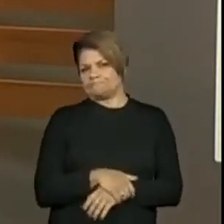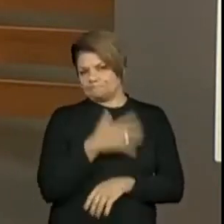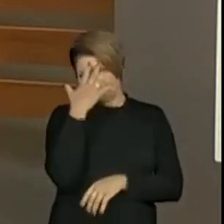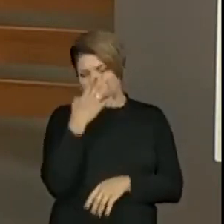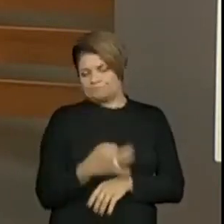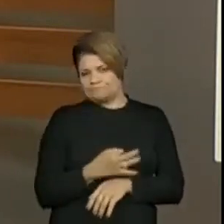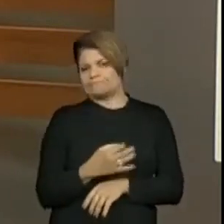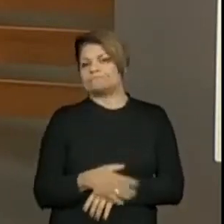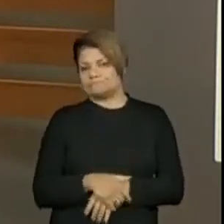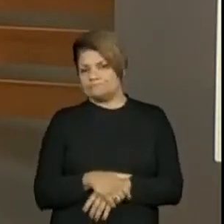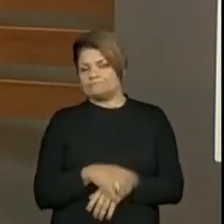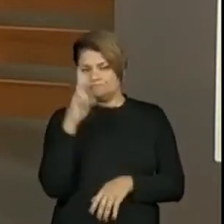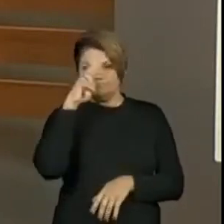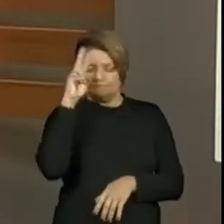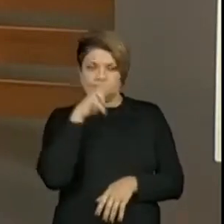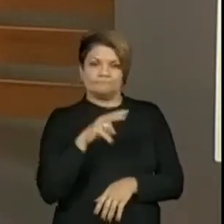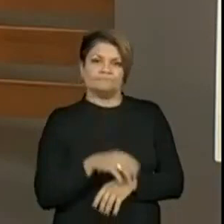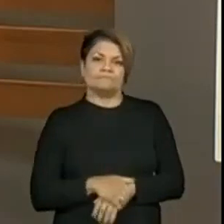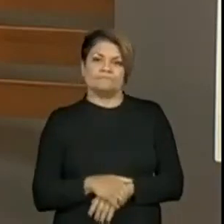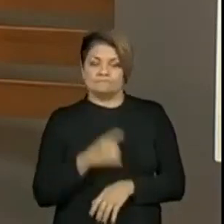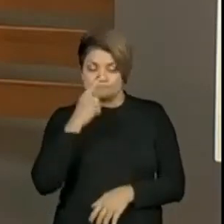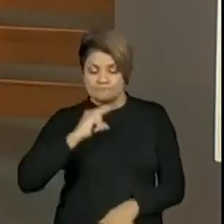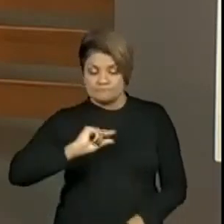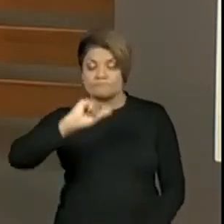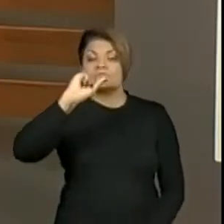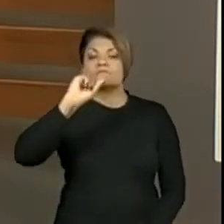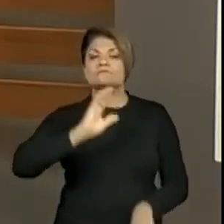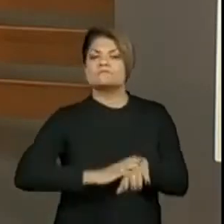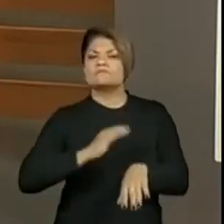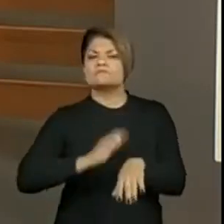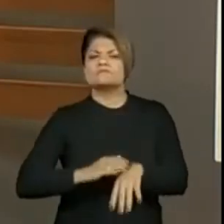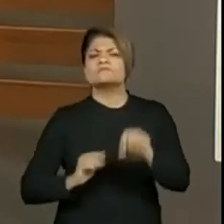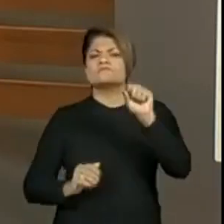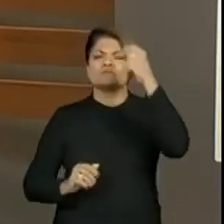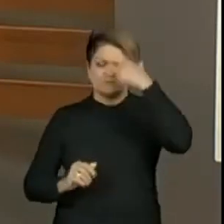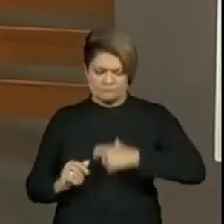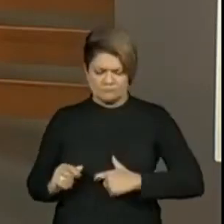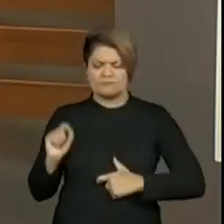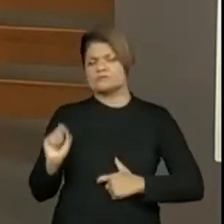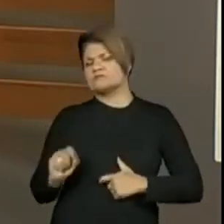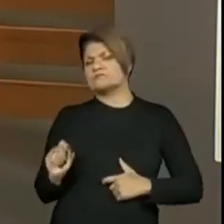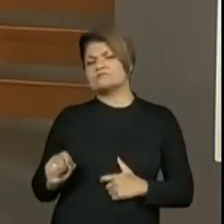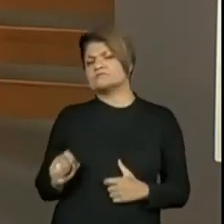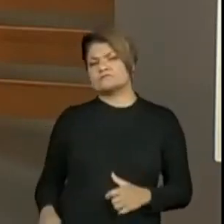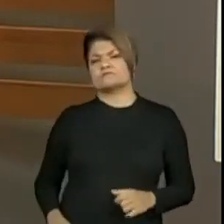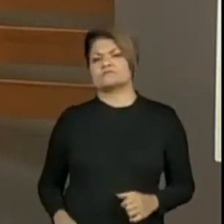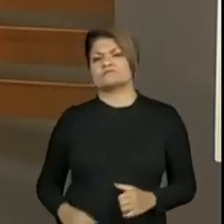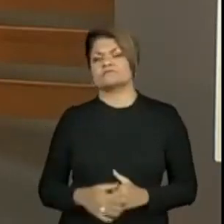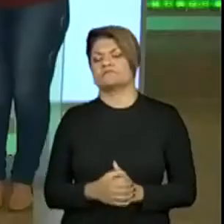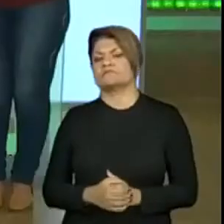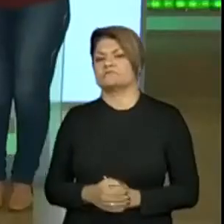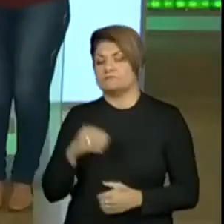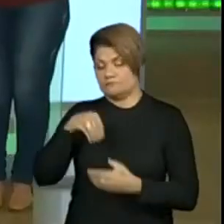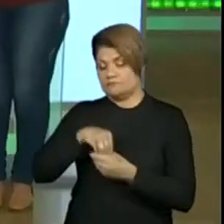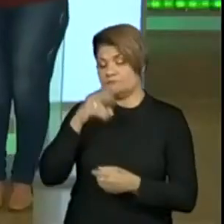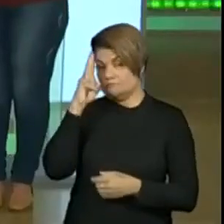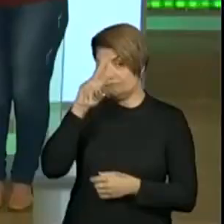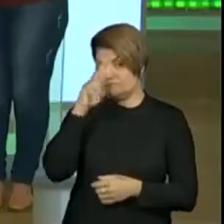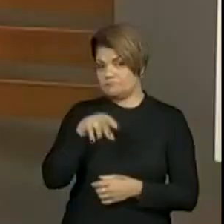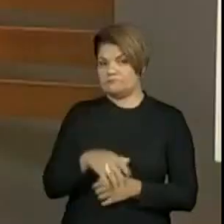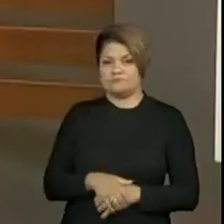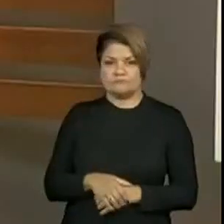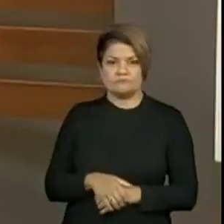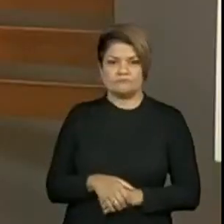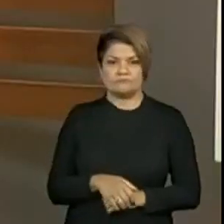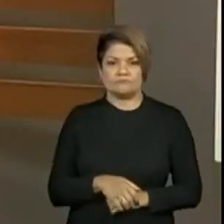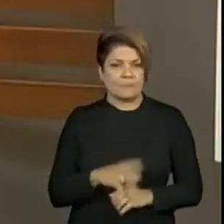O que o mago Gael tem em relação à ação dele? O que ele é? Qual a característica dessa ação dele dentro? Será que vocês conseguem lembrar?